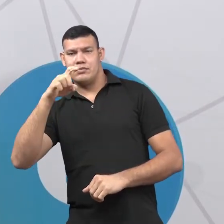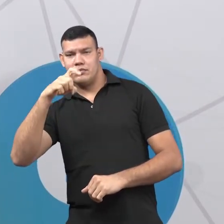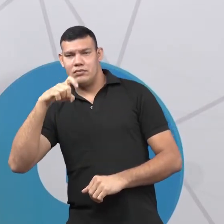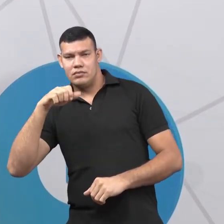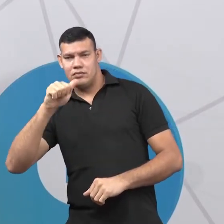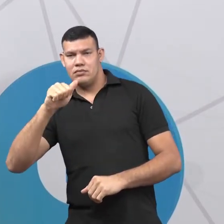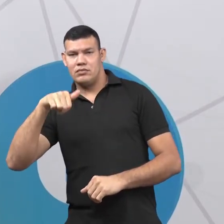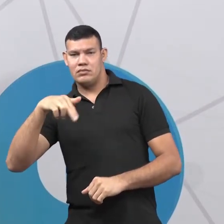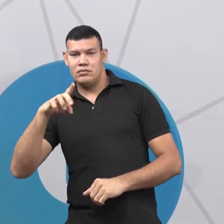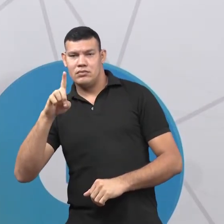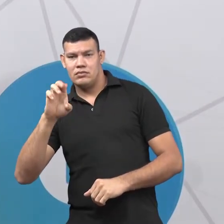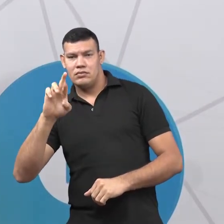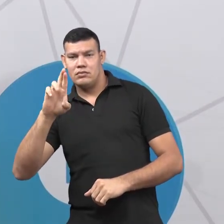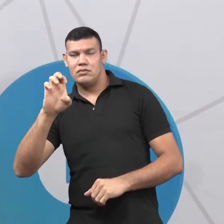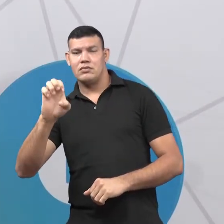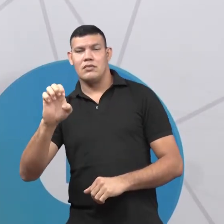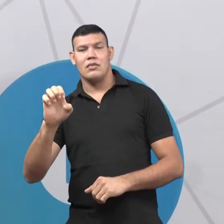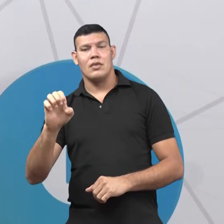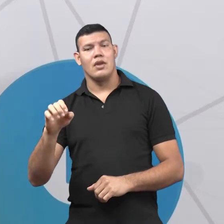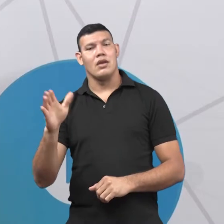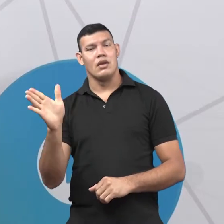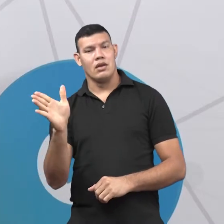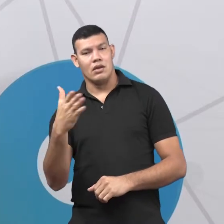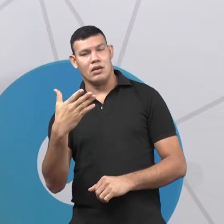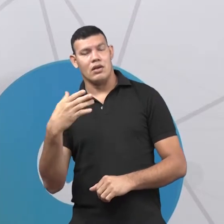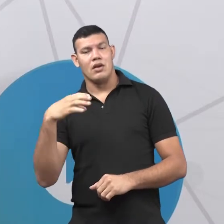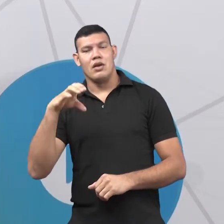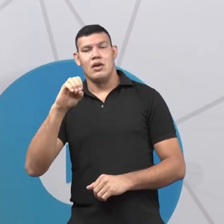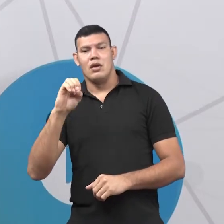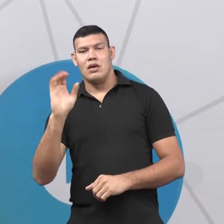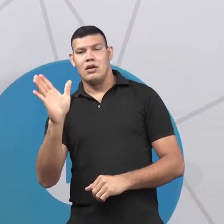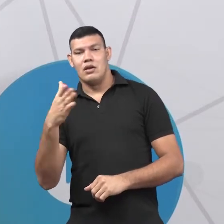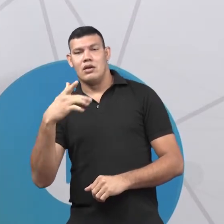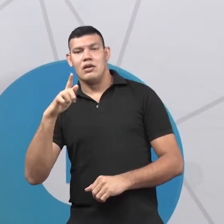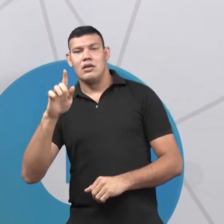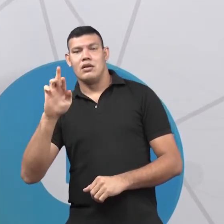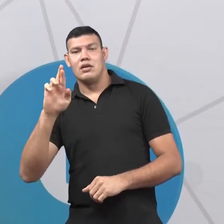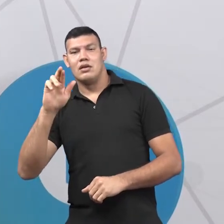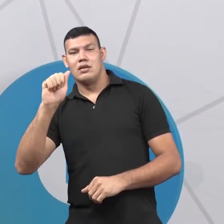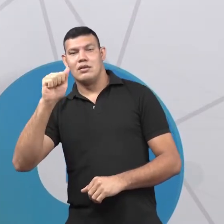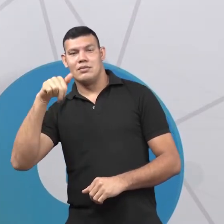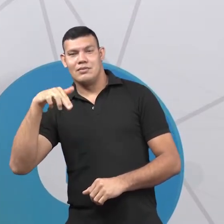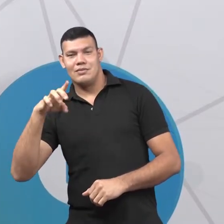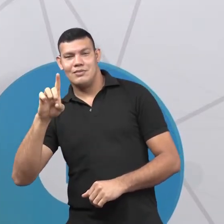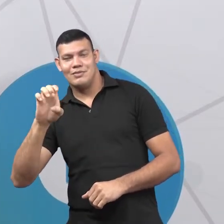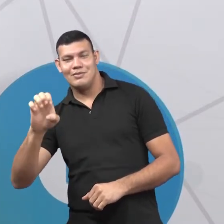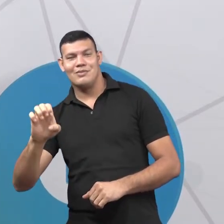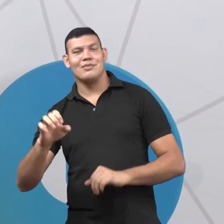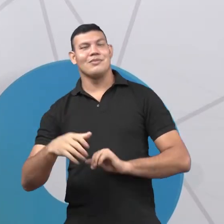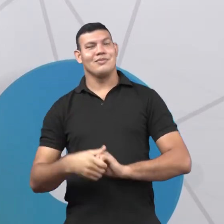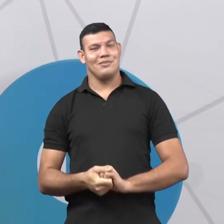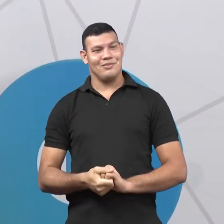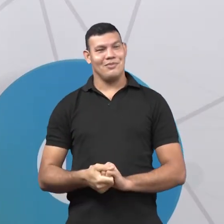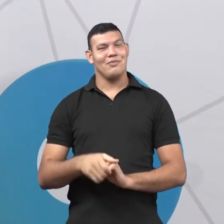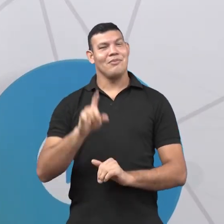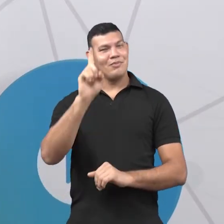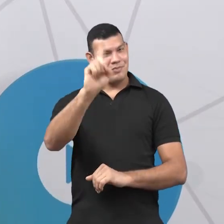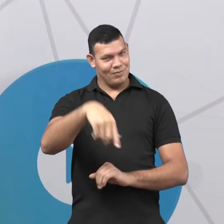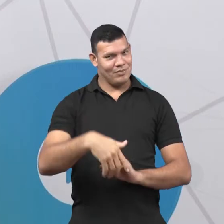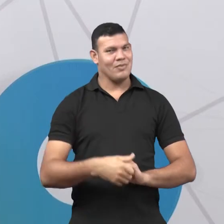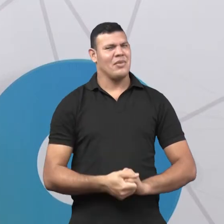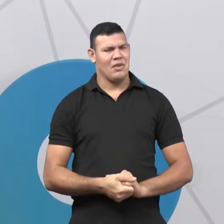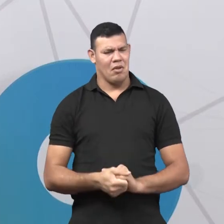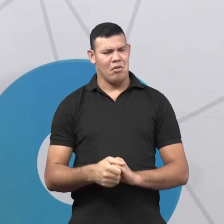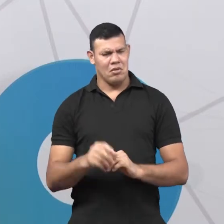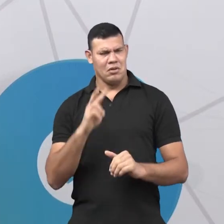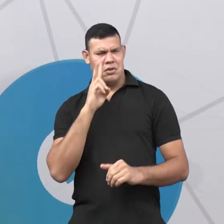mais terras, quanto mais império tinha um governo, rei, mais rico ele era, ok? Ele tinha mais força,